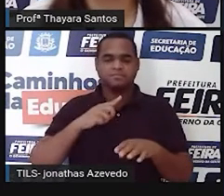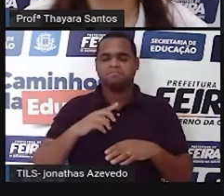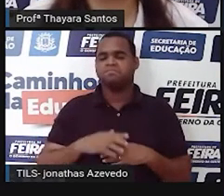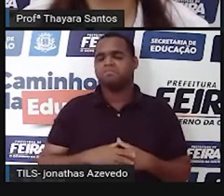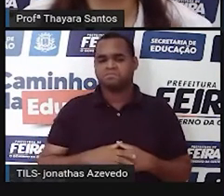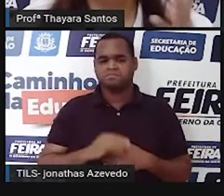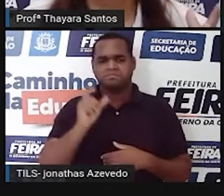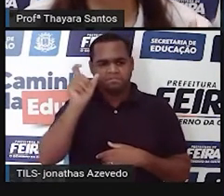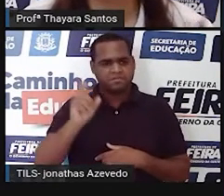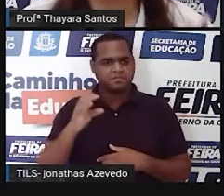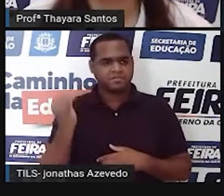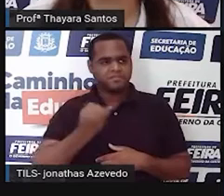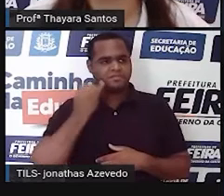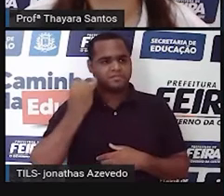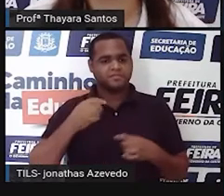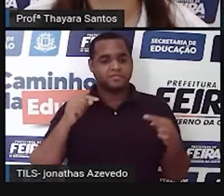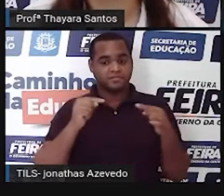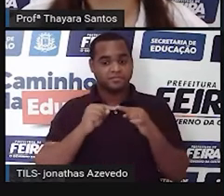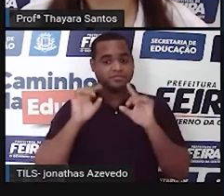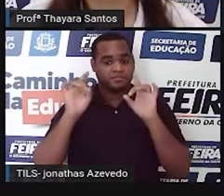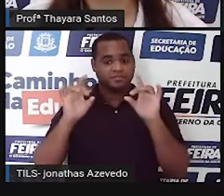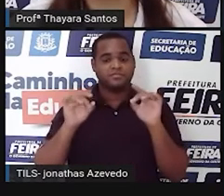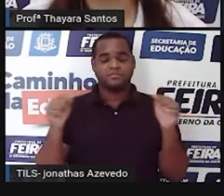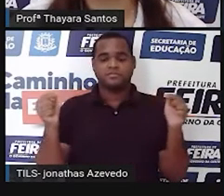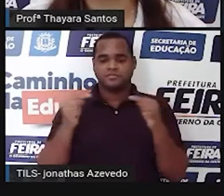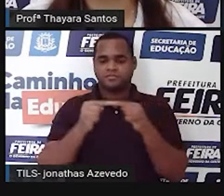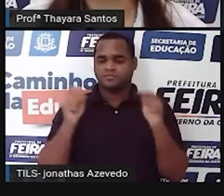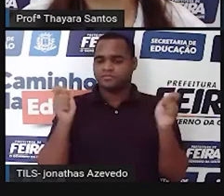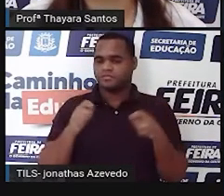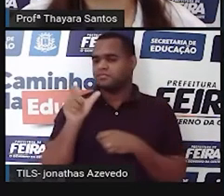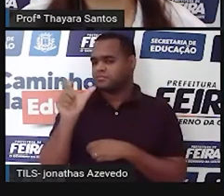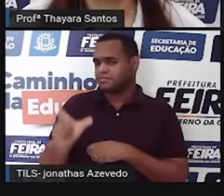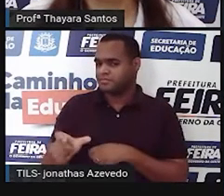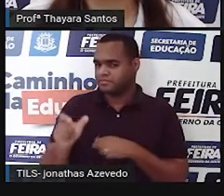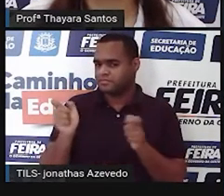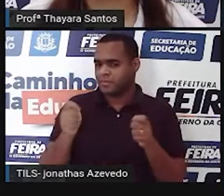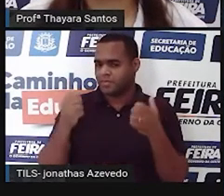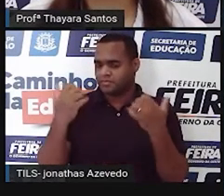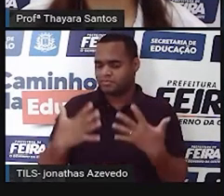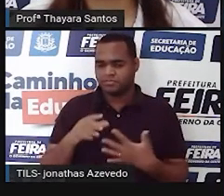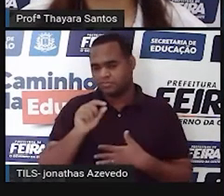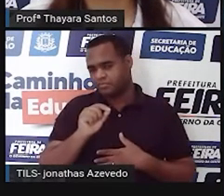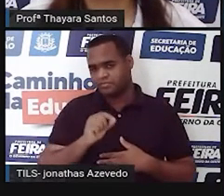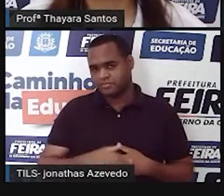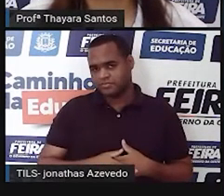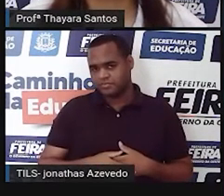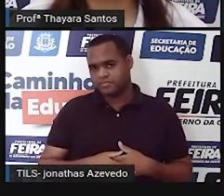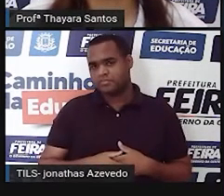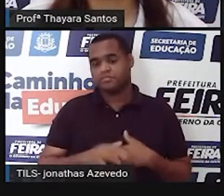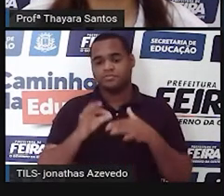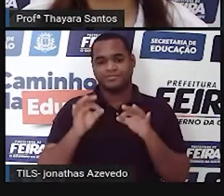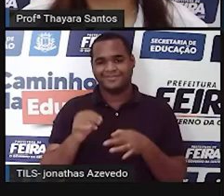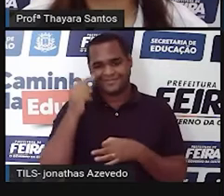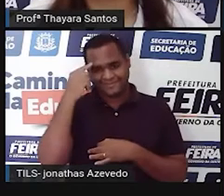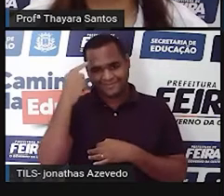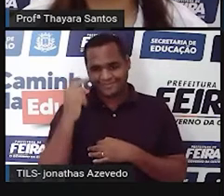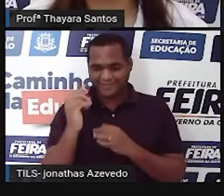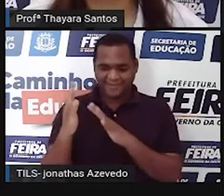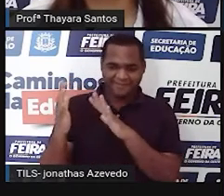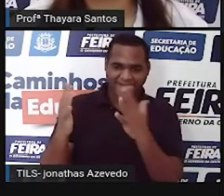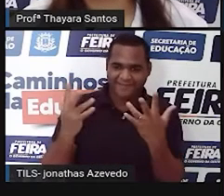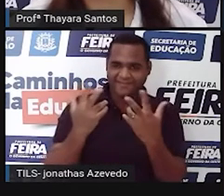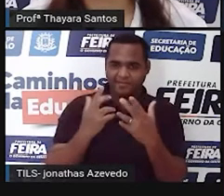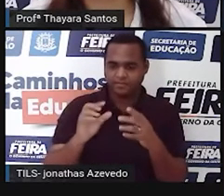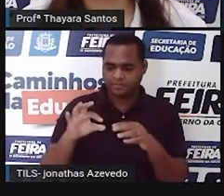importante, né? Que é muito predominante na vegetação do Cerrado, é justamente essas árvores que têm esses